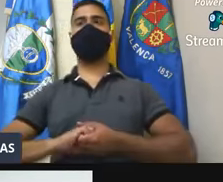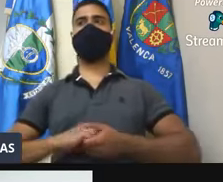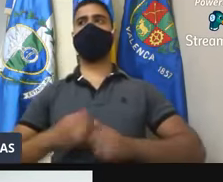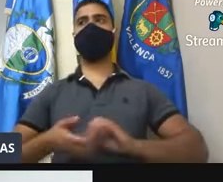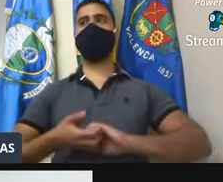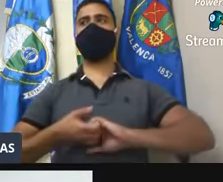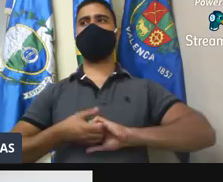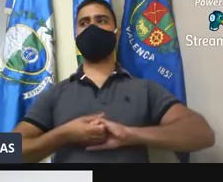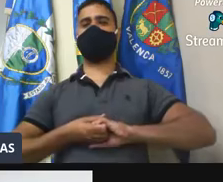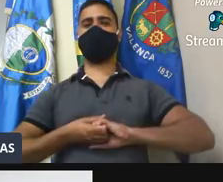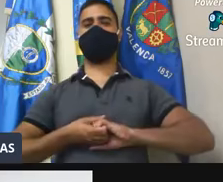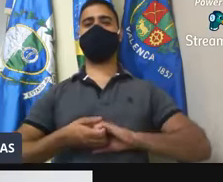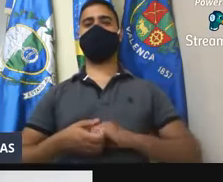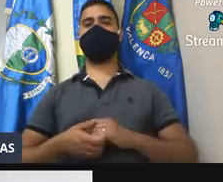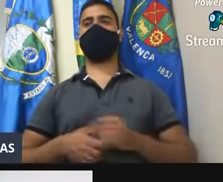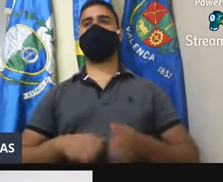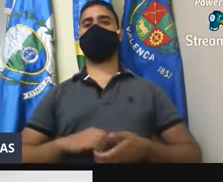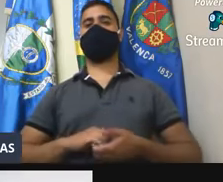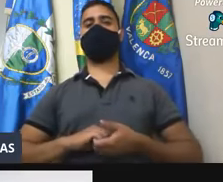Fabiane Vasconcelos.